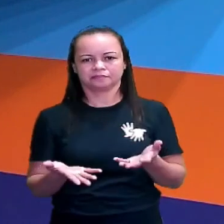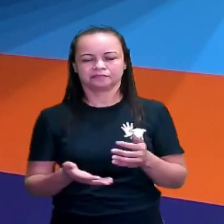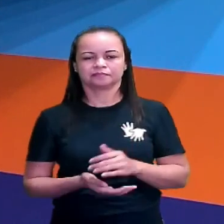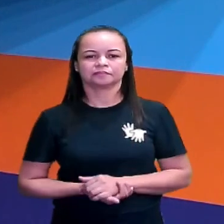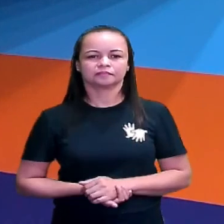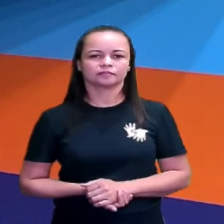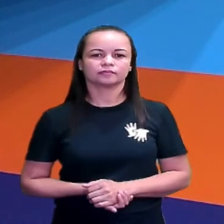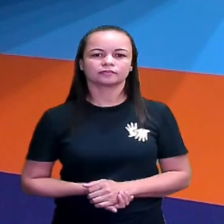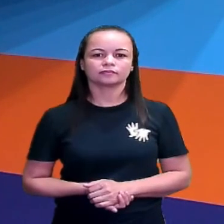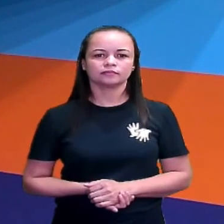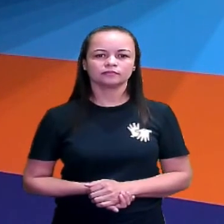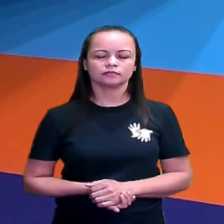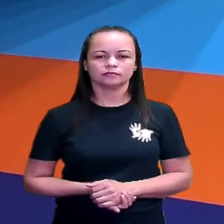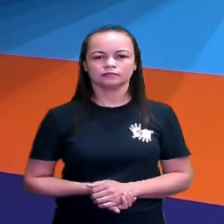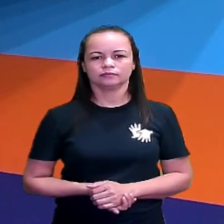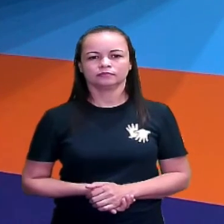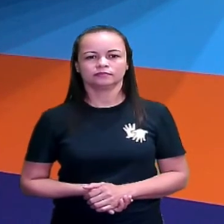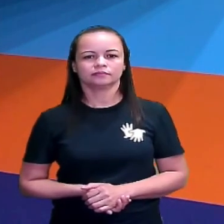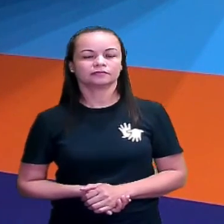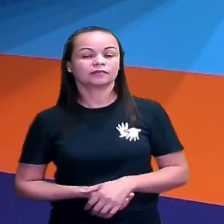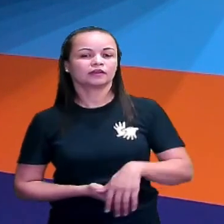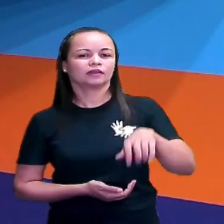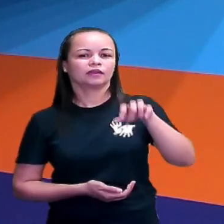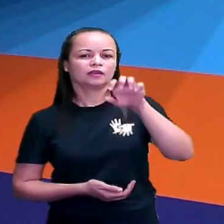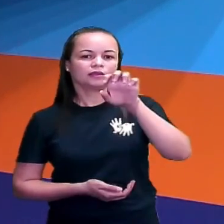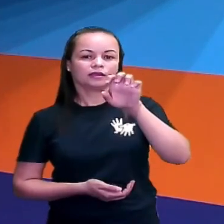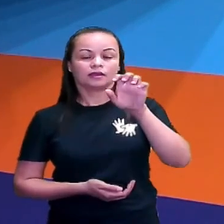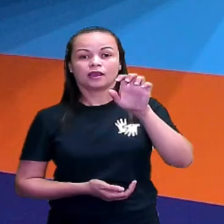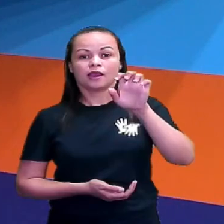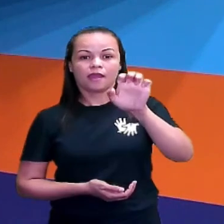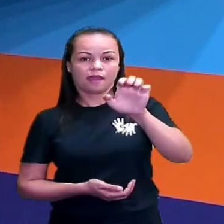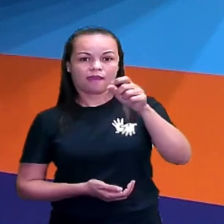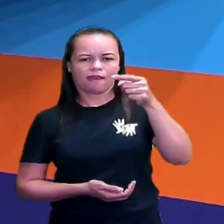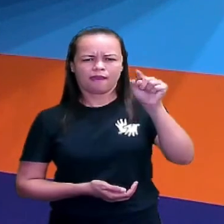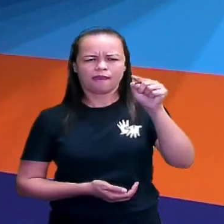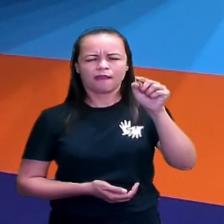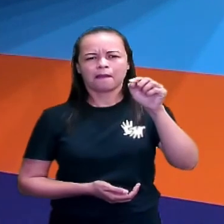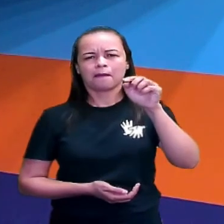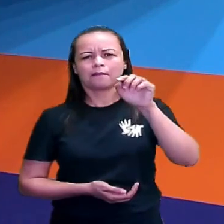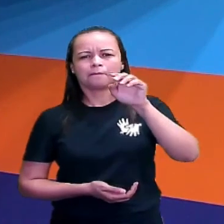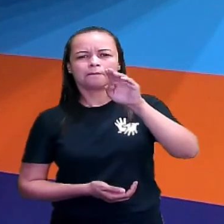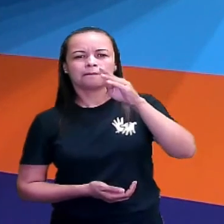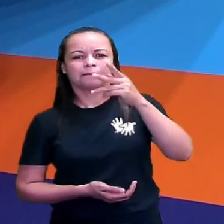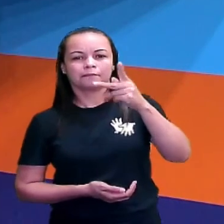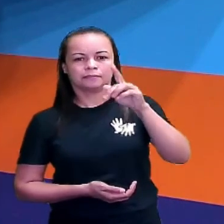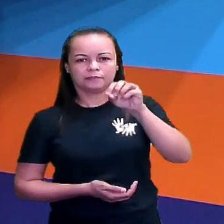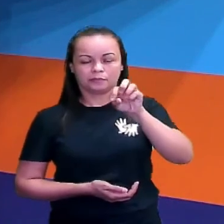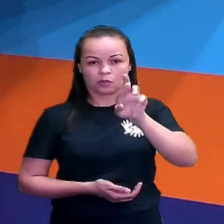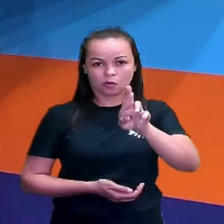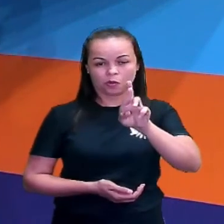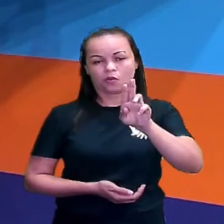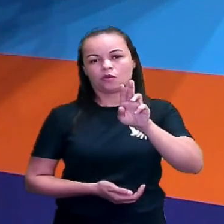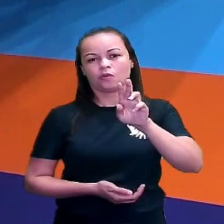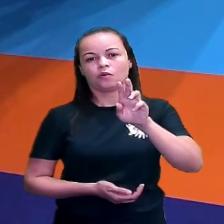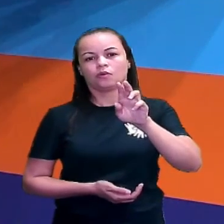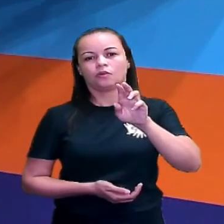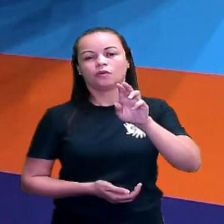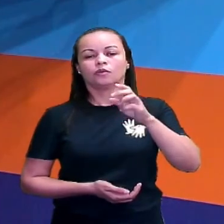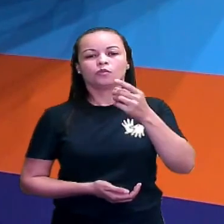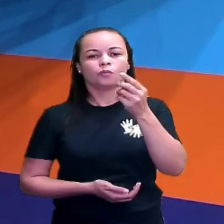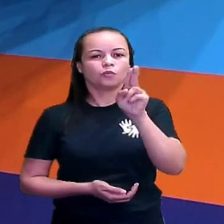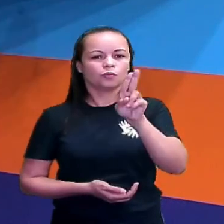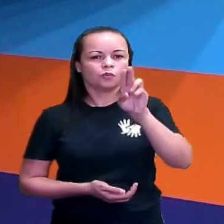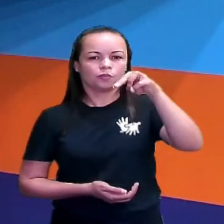baixo agora. É por uma bola no seu